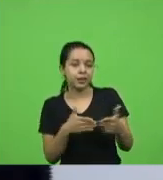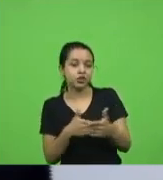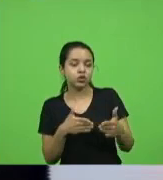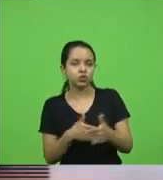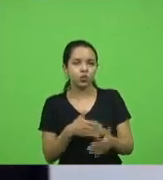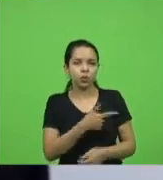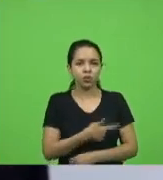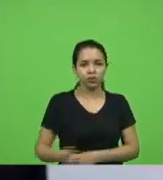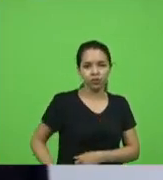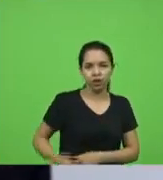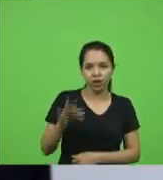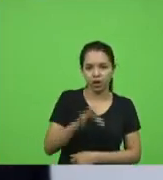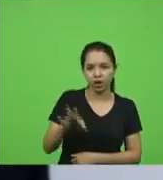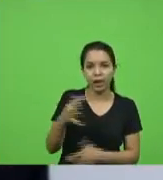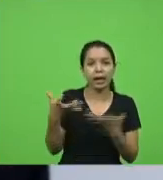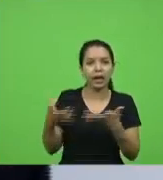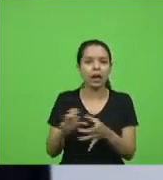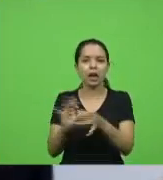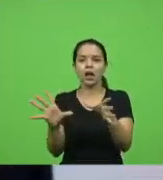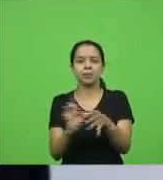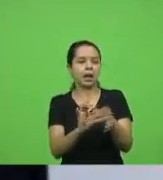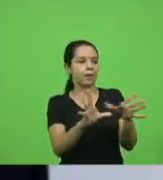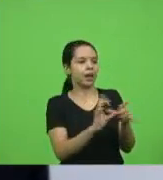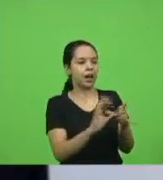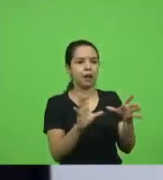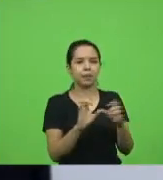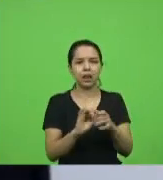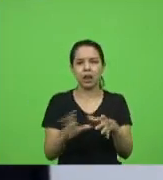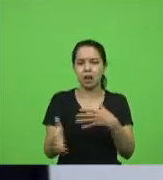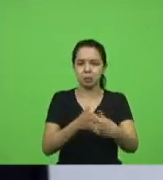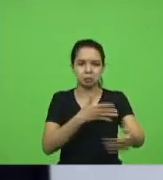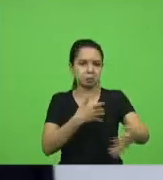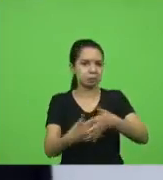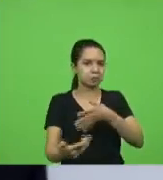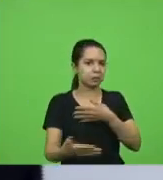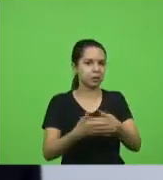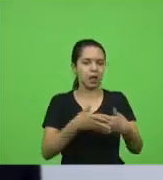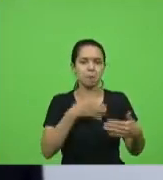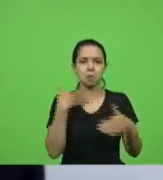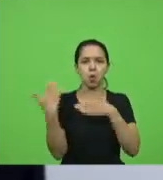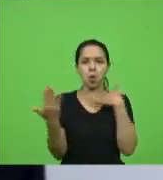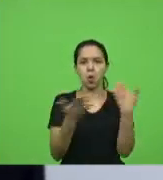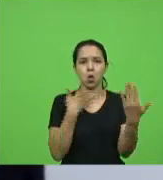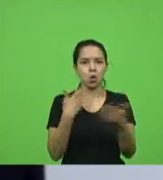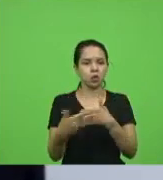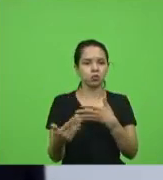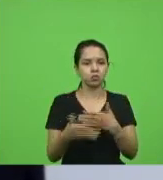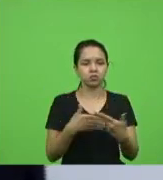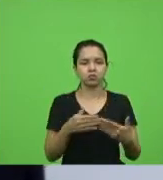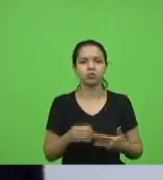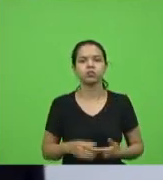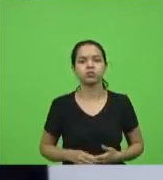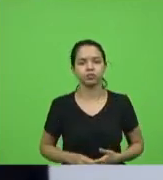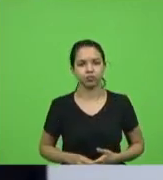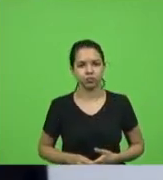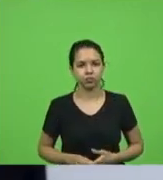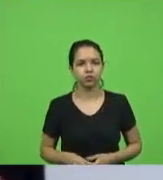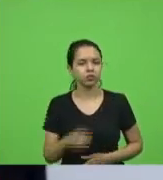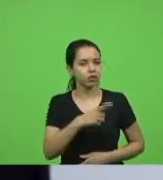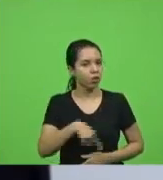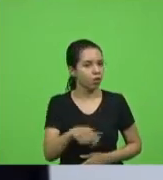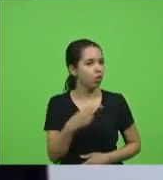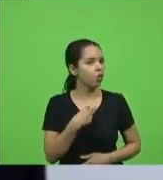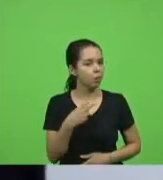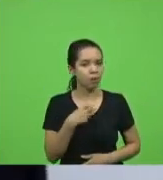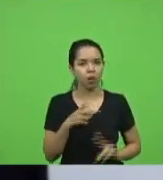queria fazer liberar tudo aconteça o que acontecer morra quem morra ora nós não podemos